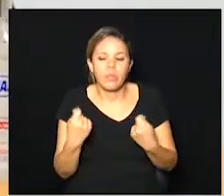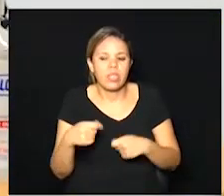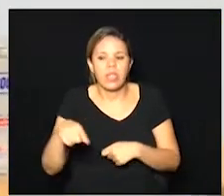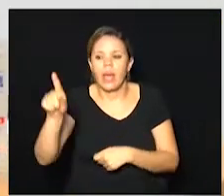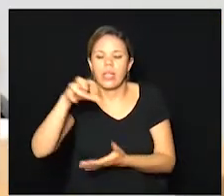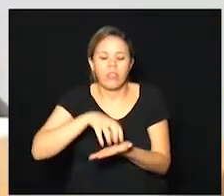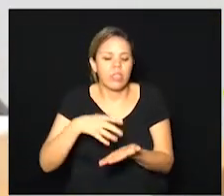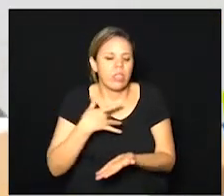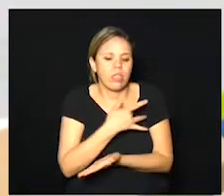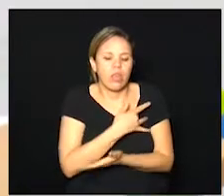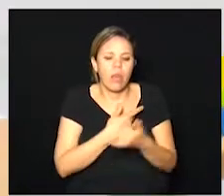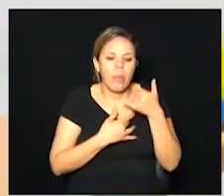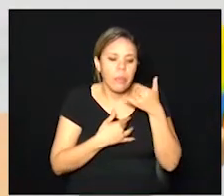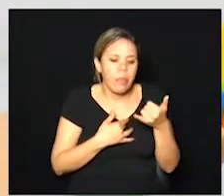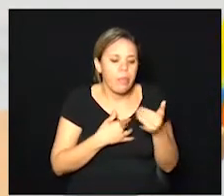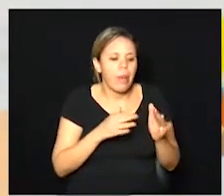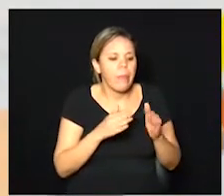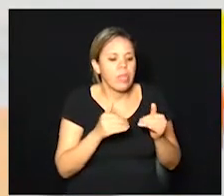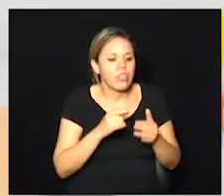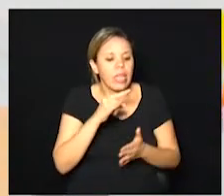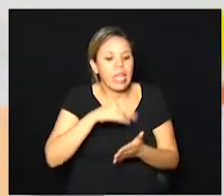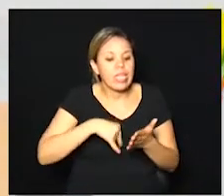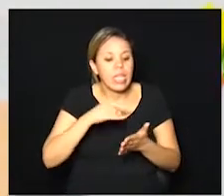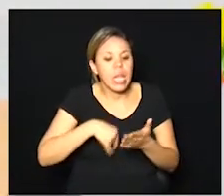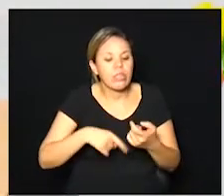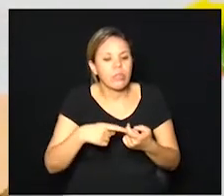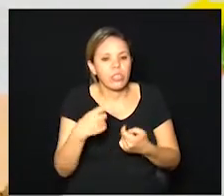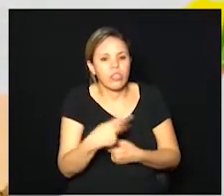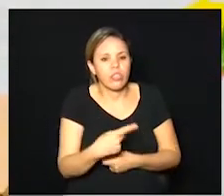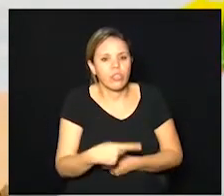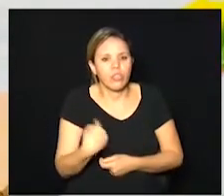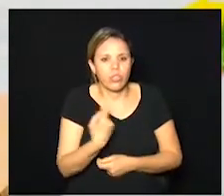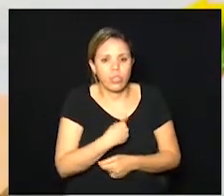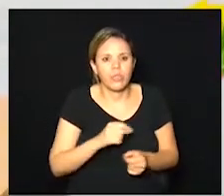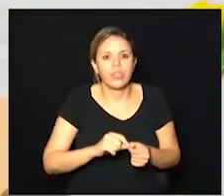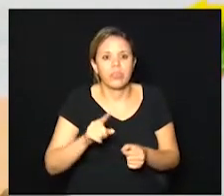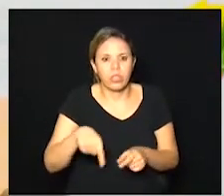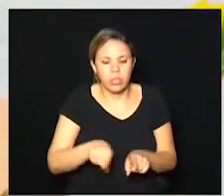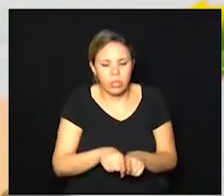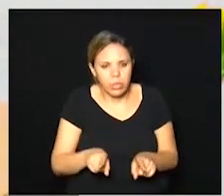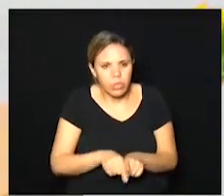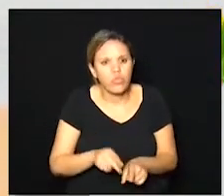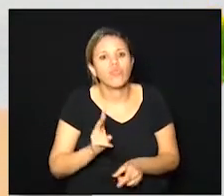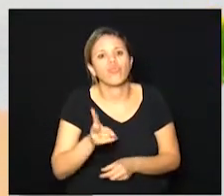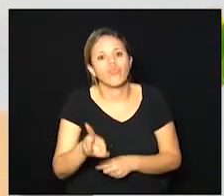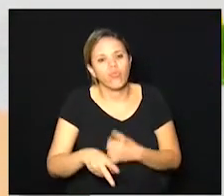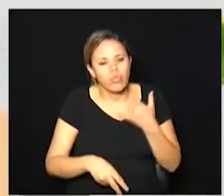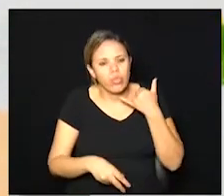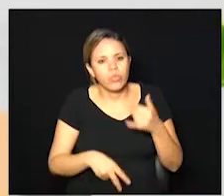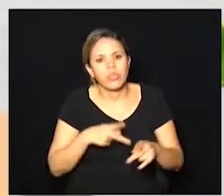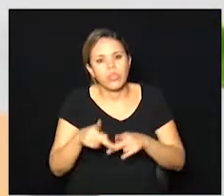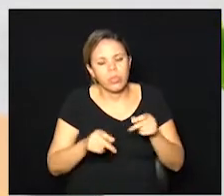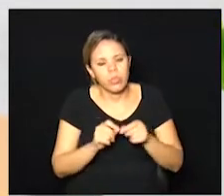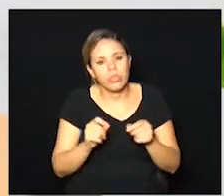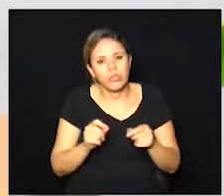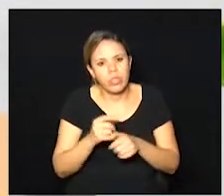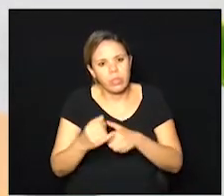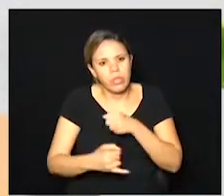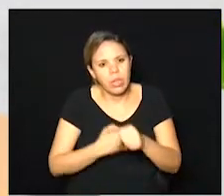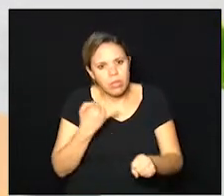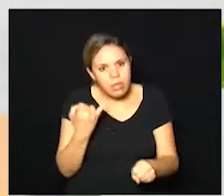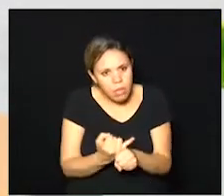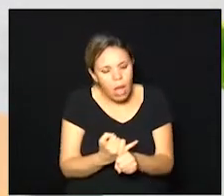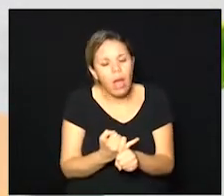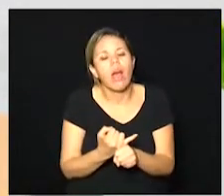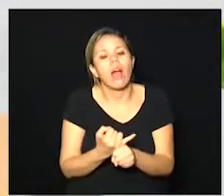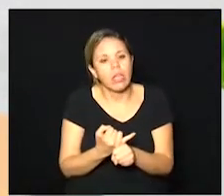ir no centro de saúde para pegar atestado médico nós fizemos isso também continua as pessoas podem fazer pelo site é